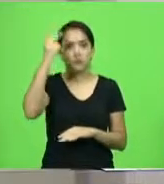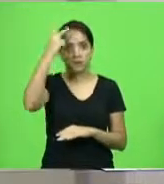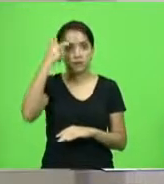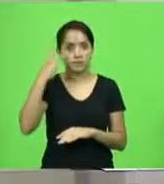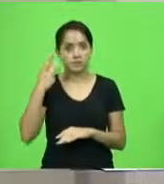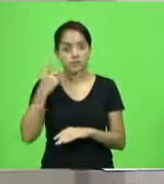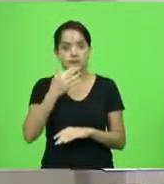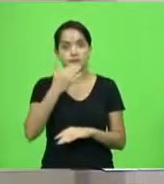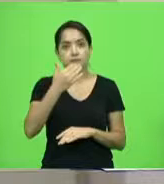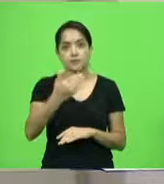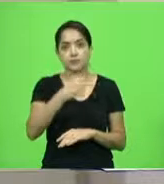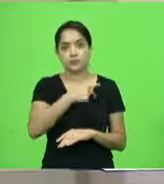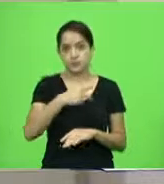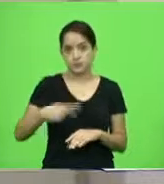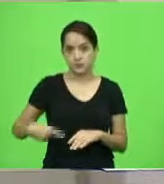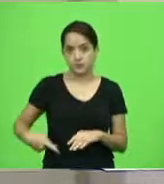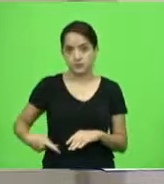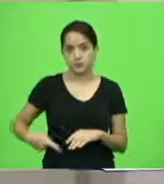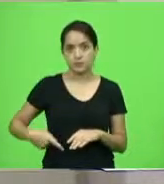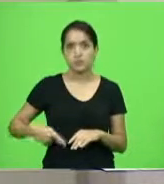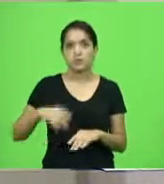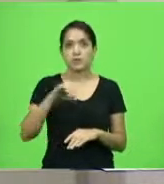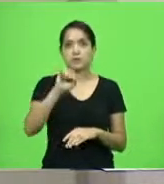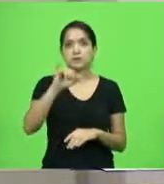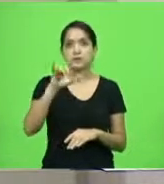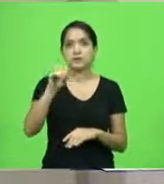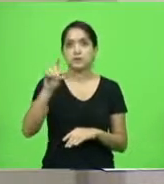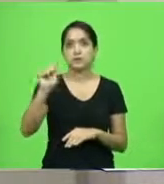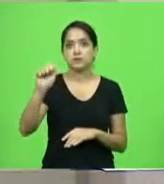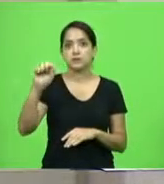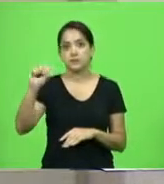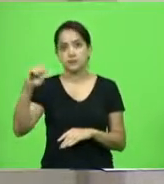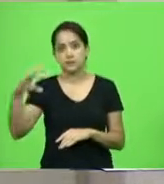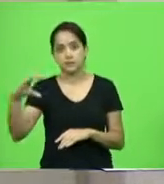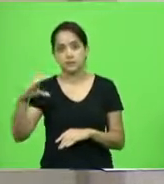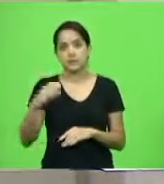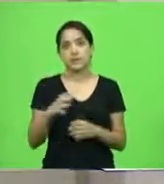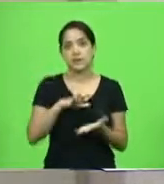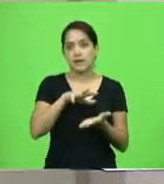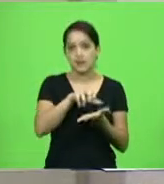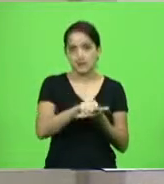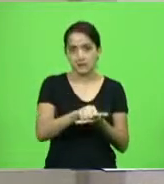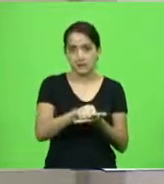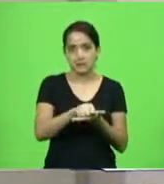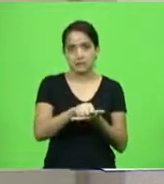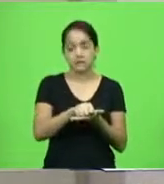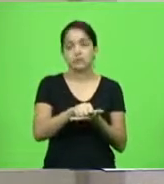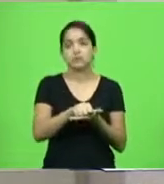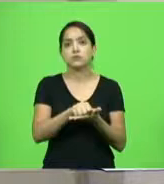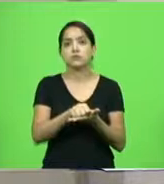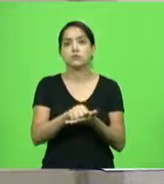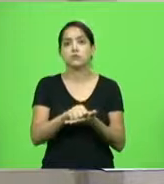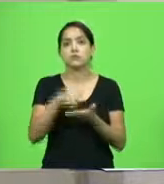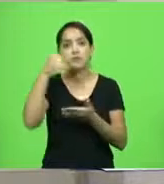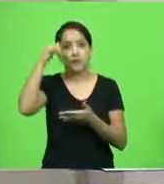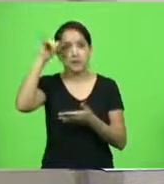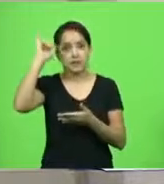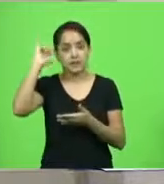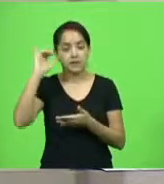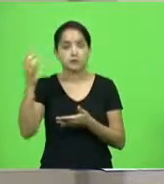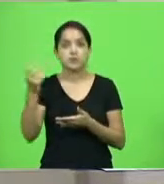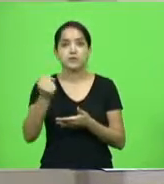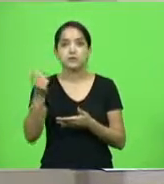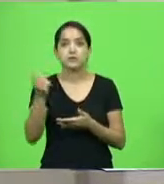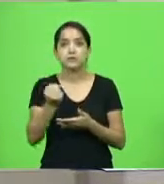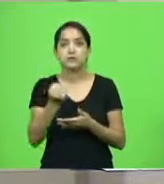solicitando ao presidente da SIDASC informações acerca do cadastro sobre gados leiteiros e a possível